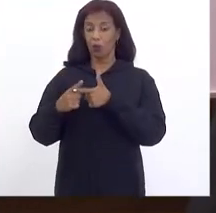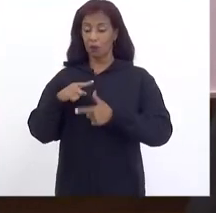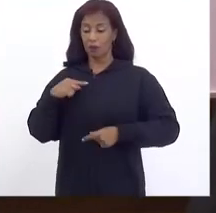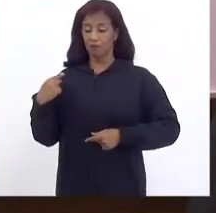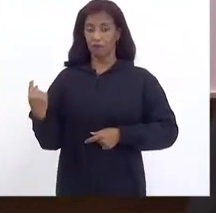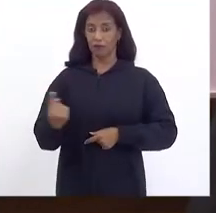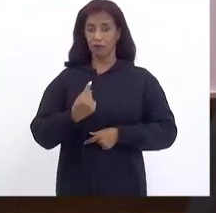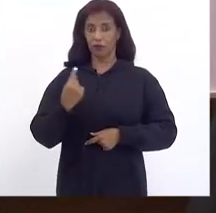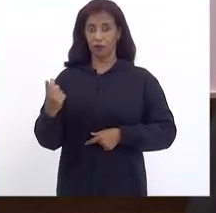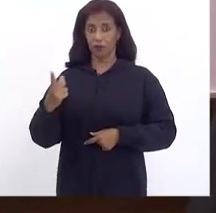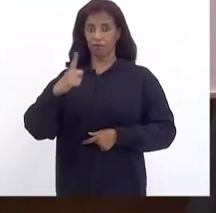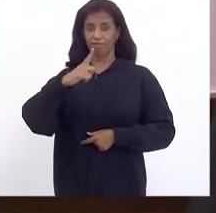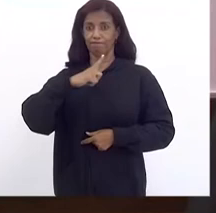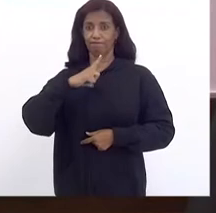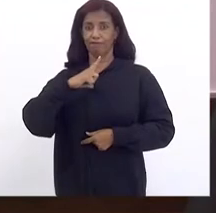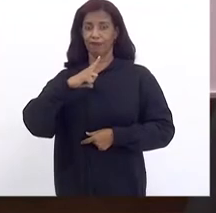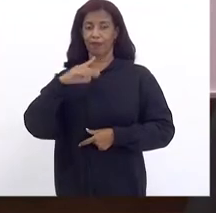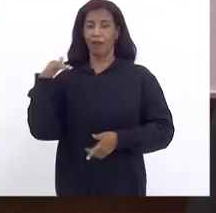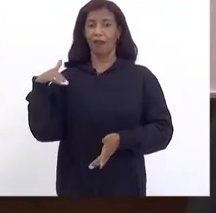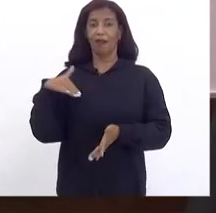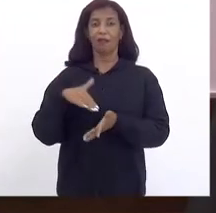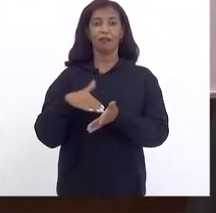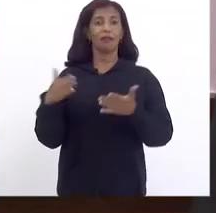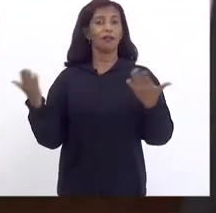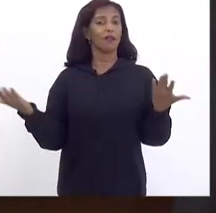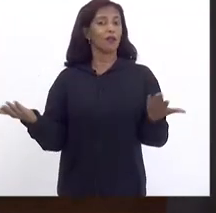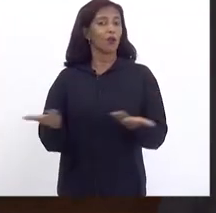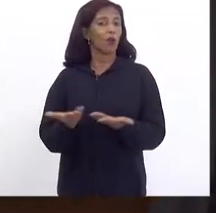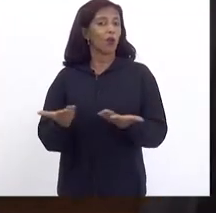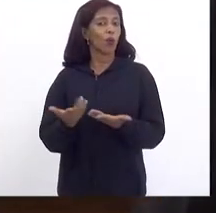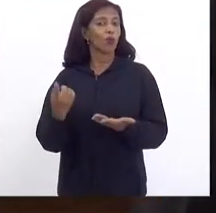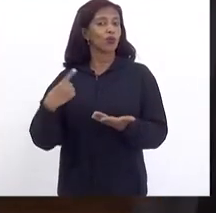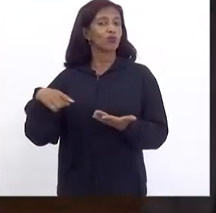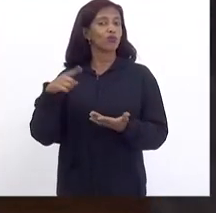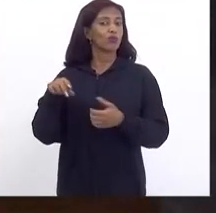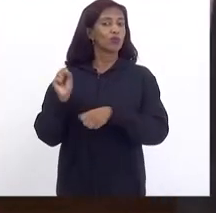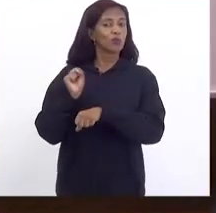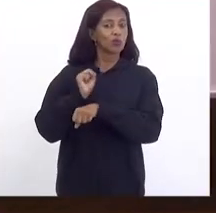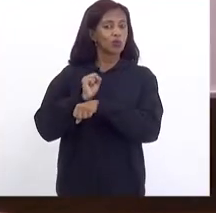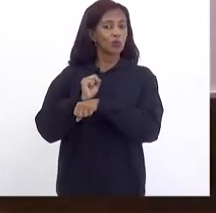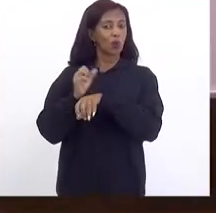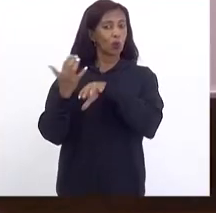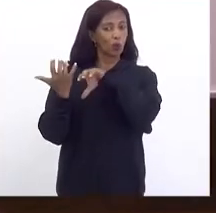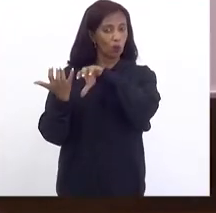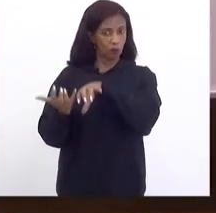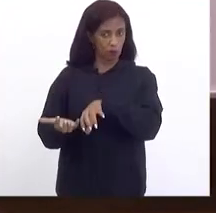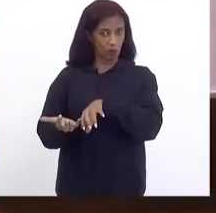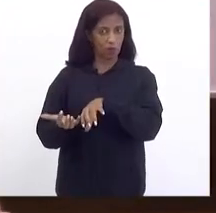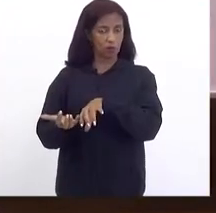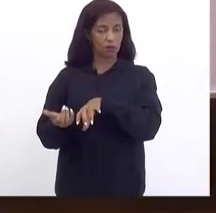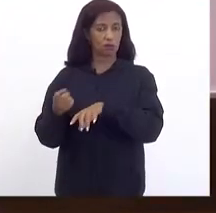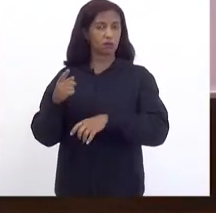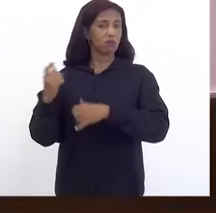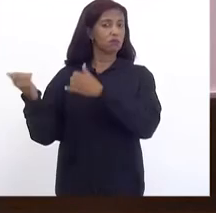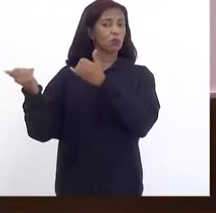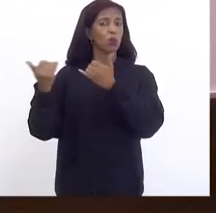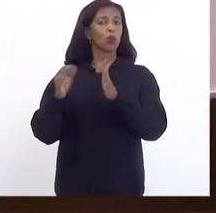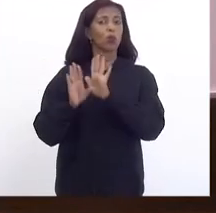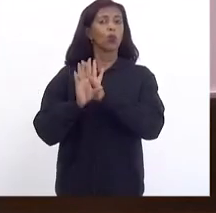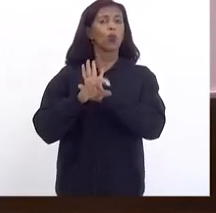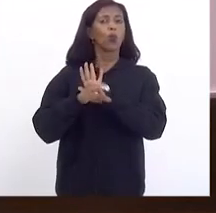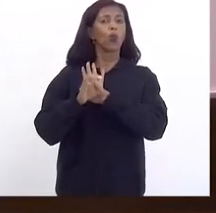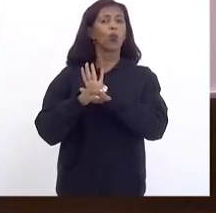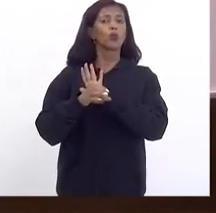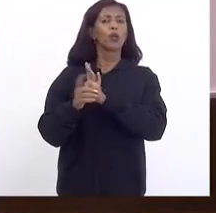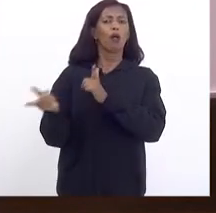É que até hoje Nós estamos Aguardando O congresso Nacional Definir o conceito De